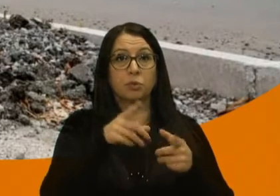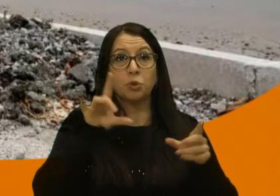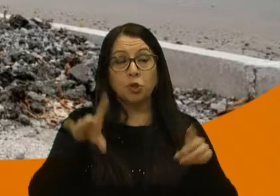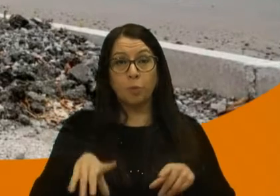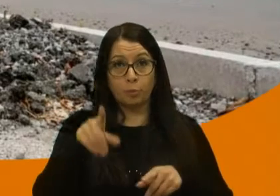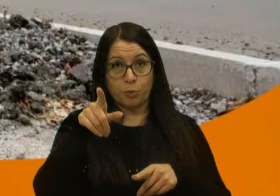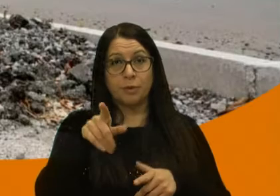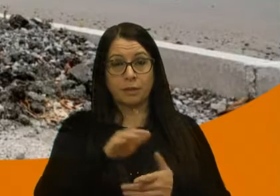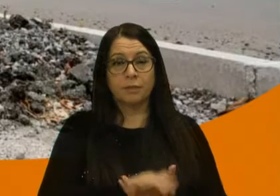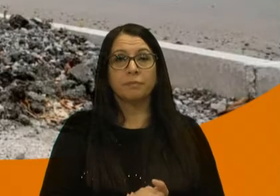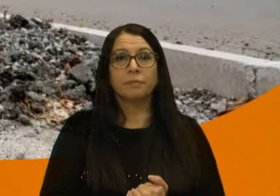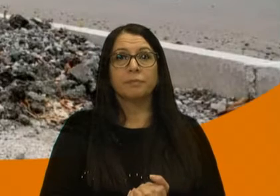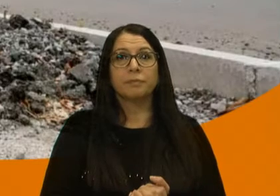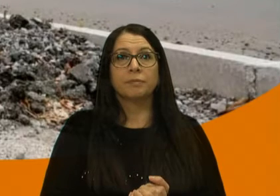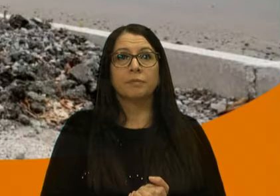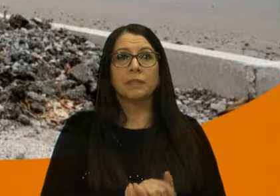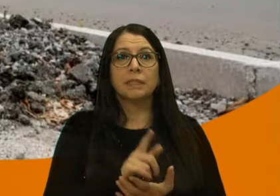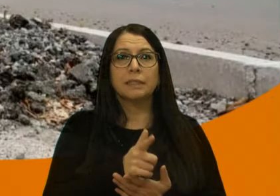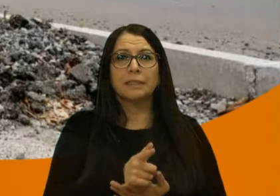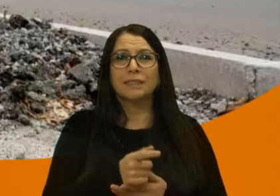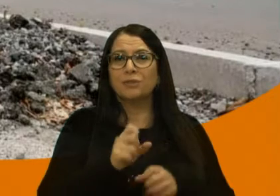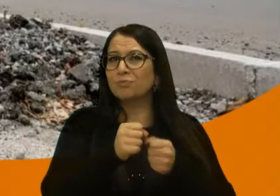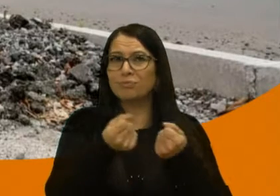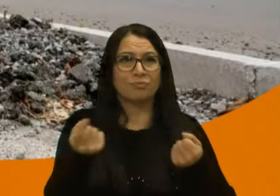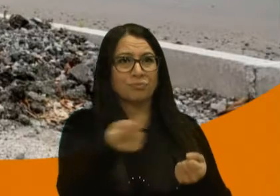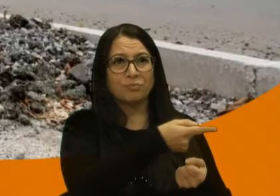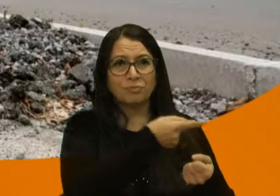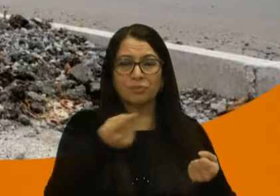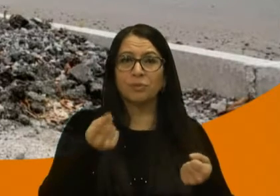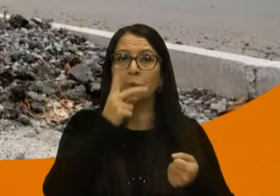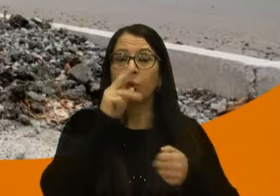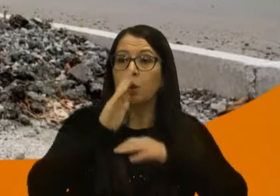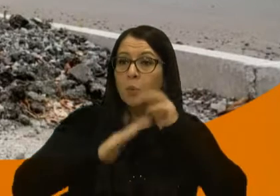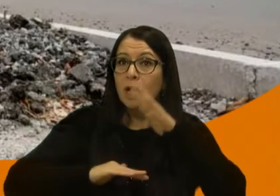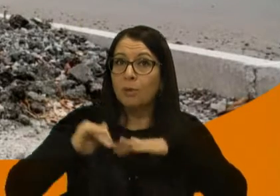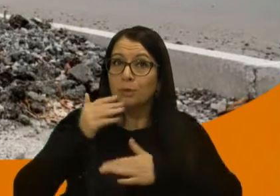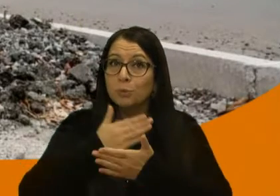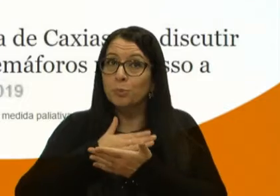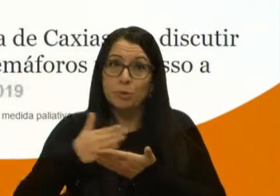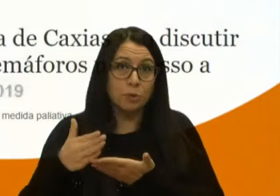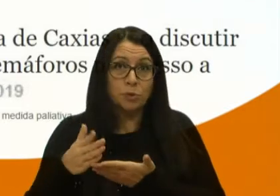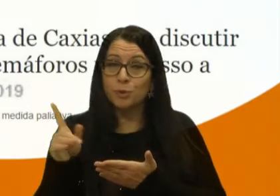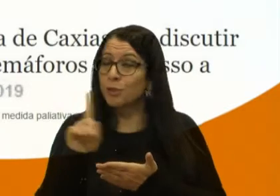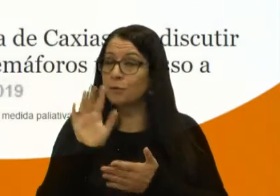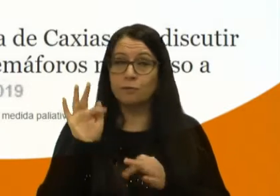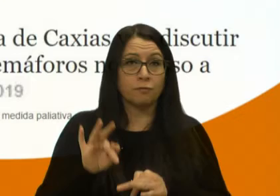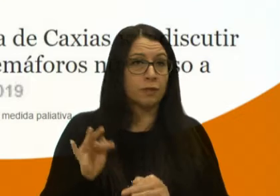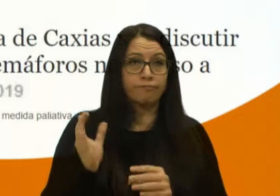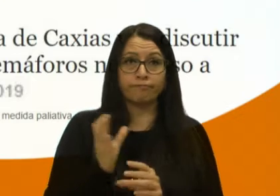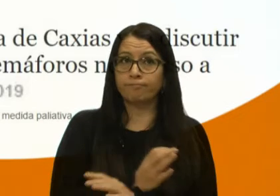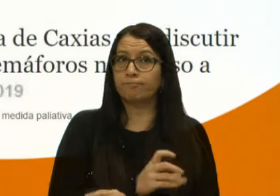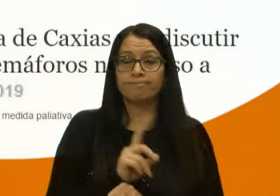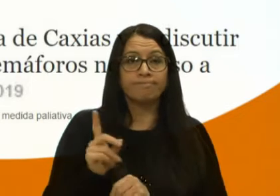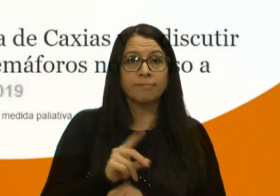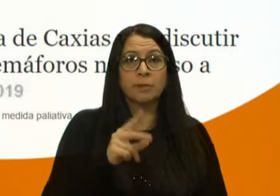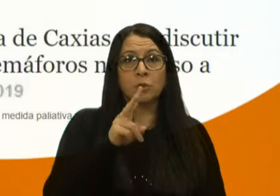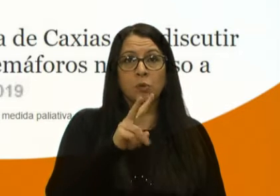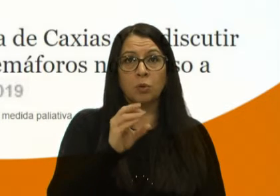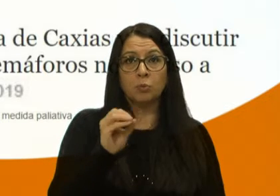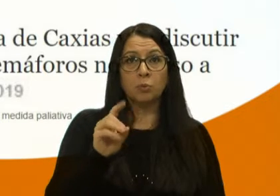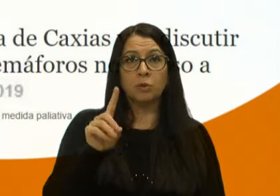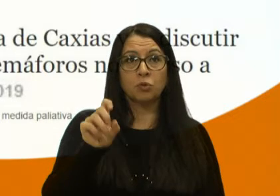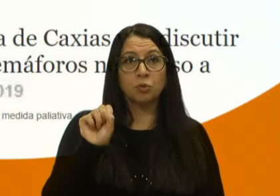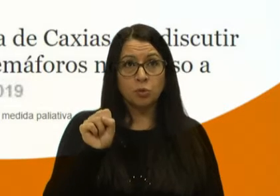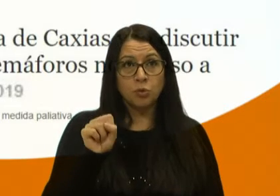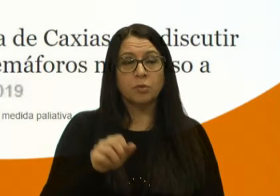policial está em ruínas, bem como a obra que se iniciou, não se deu conclusão. Lá em 2018